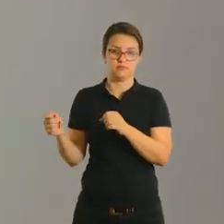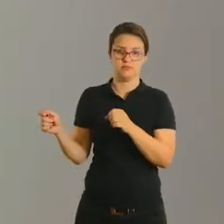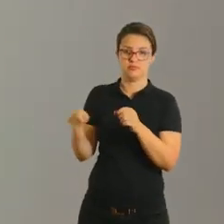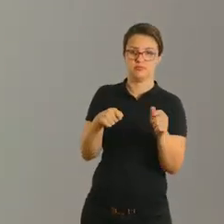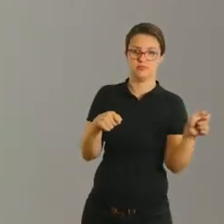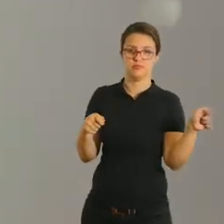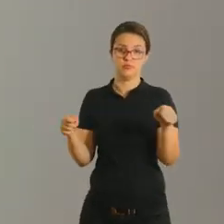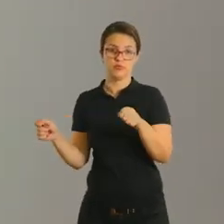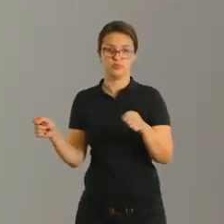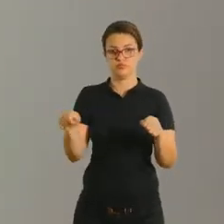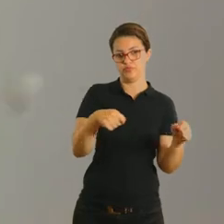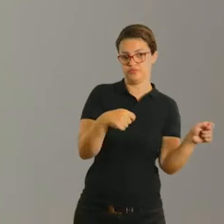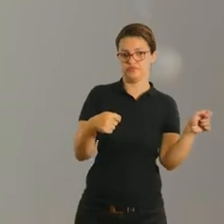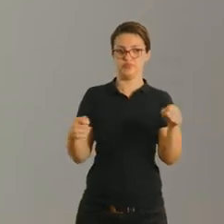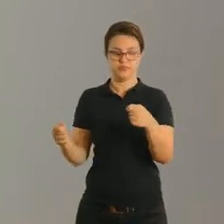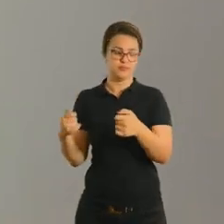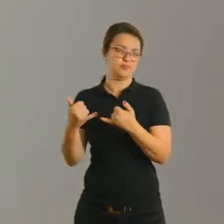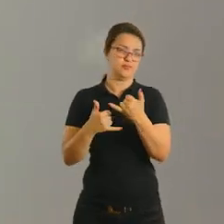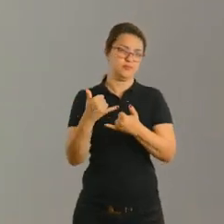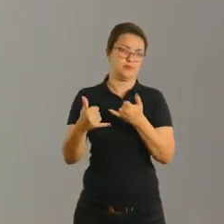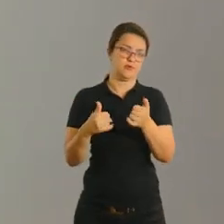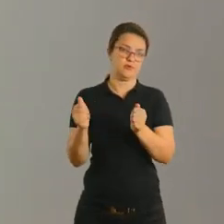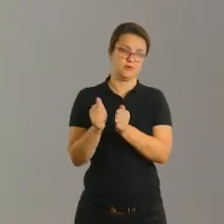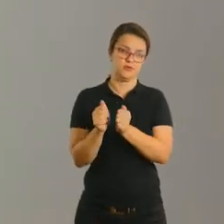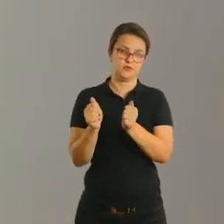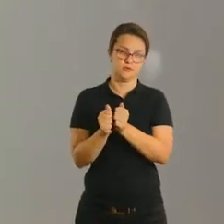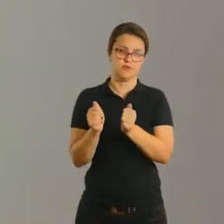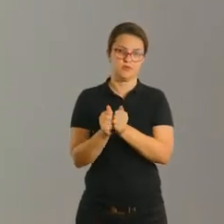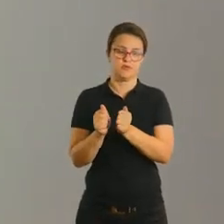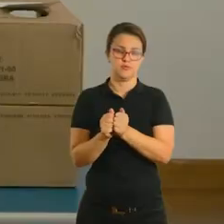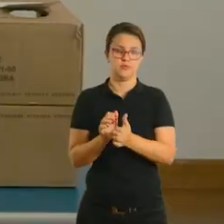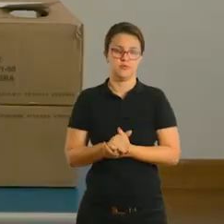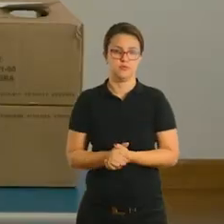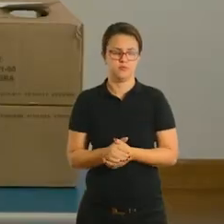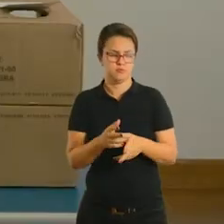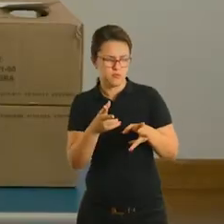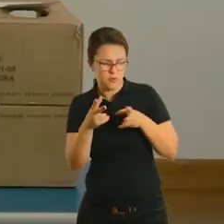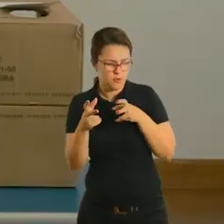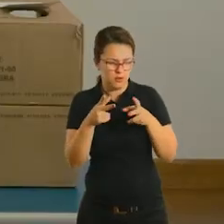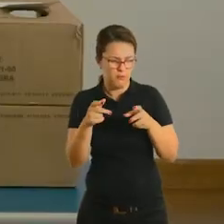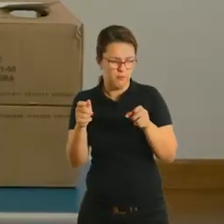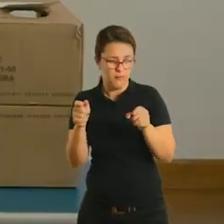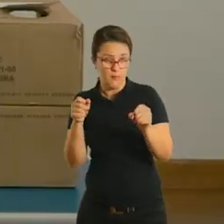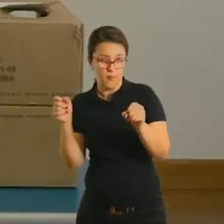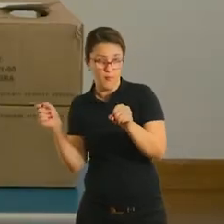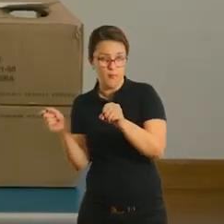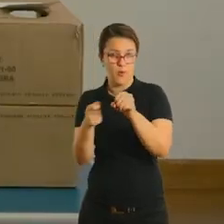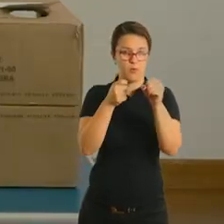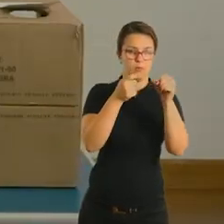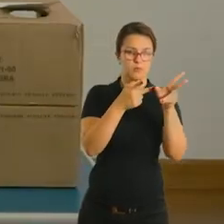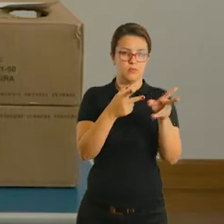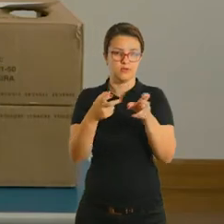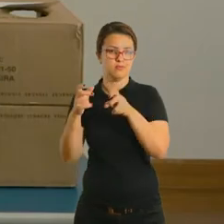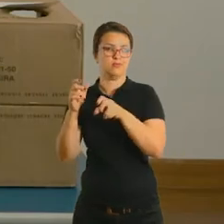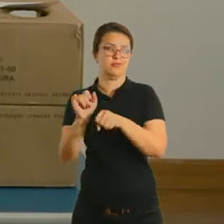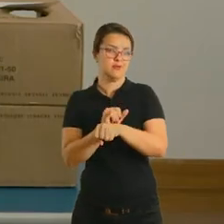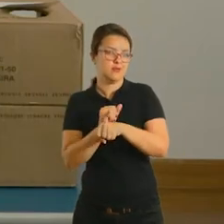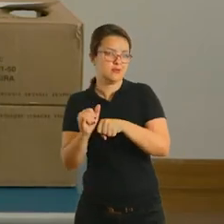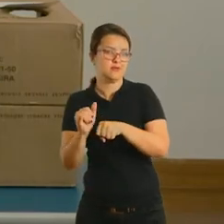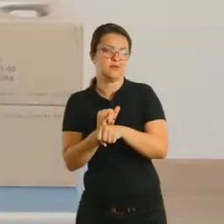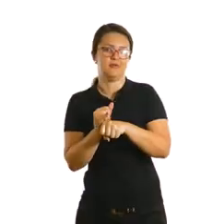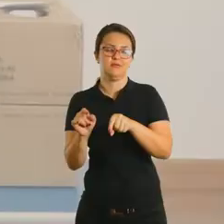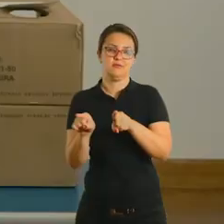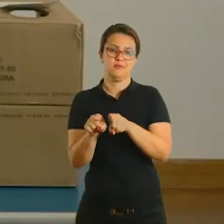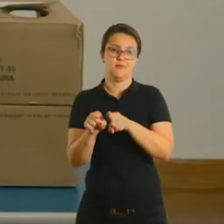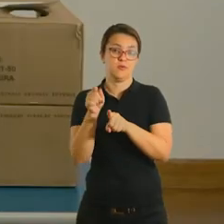vai ter que precisar de um ajudante para rebater e brincar com a criança e ela vai ter que ter essa atenção e a destreza na hora de acertar a bolinha.